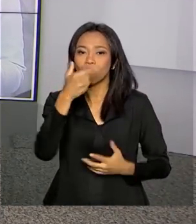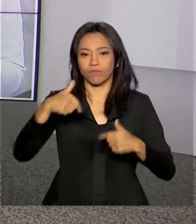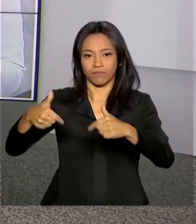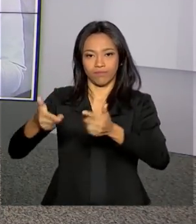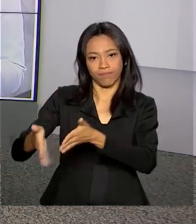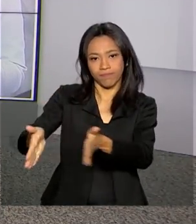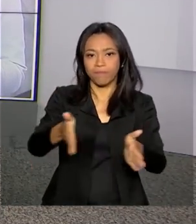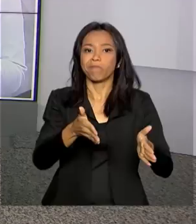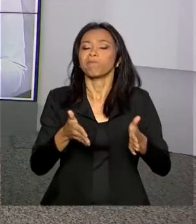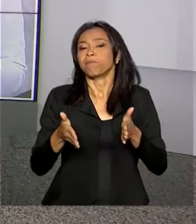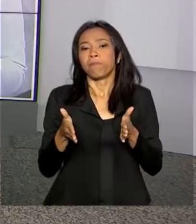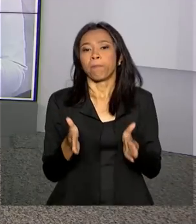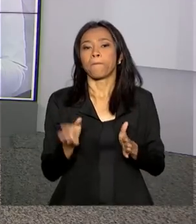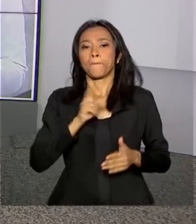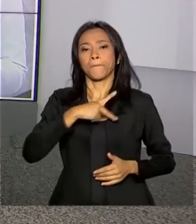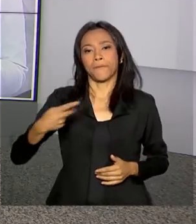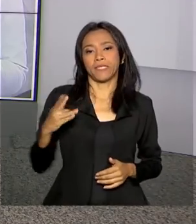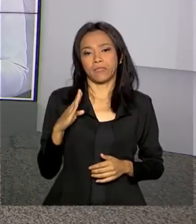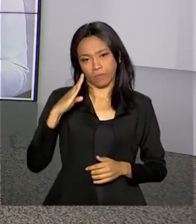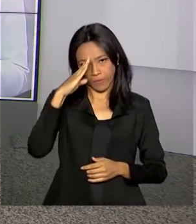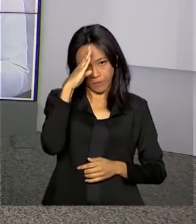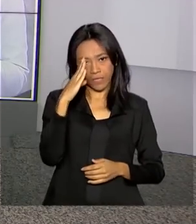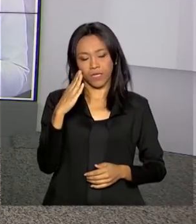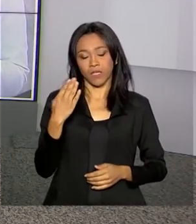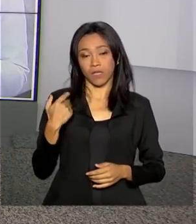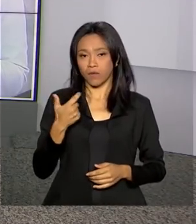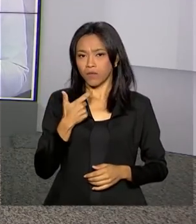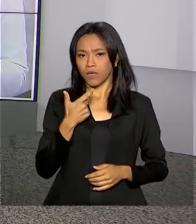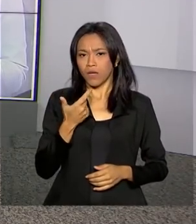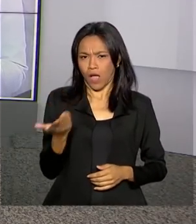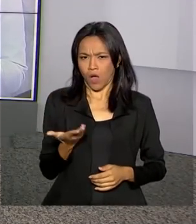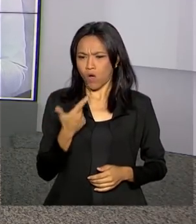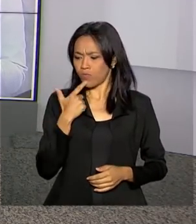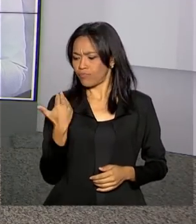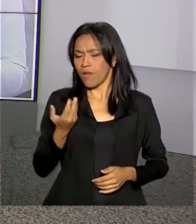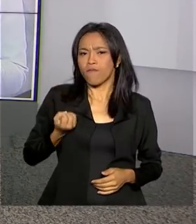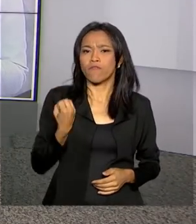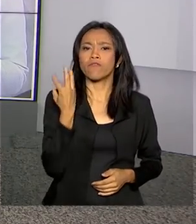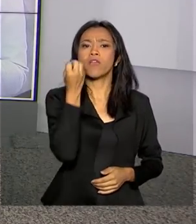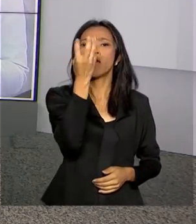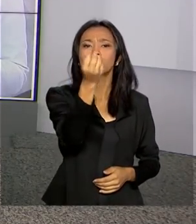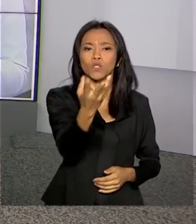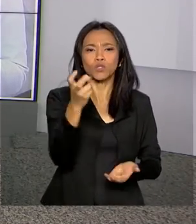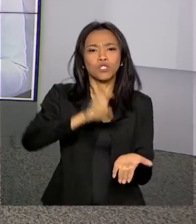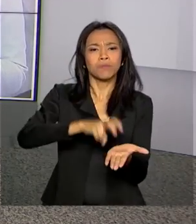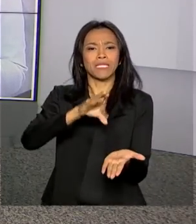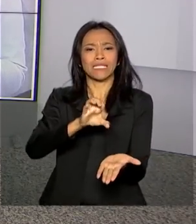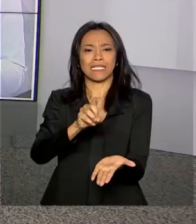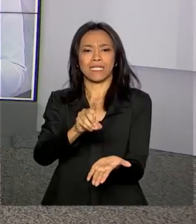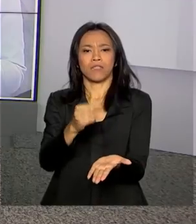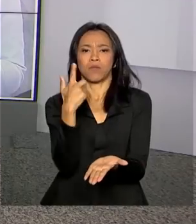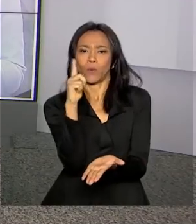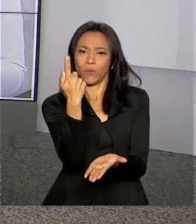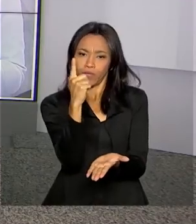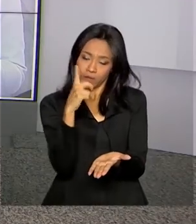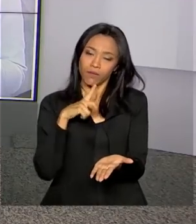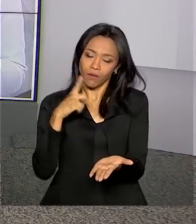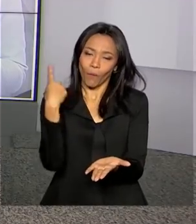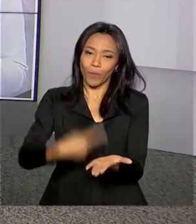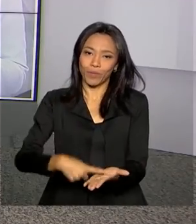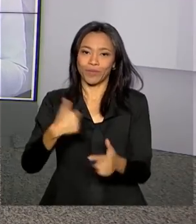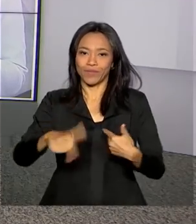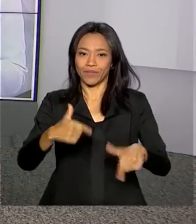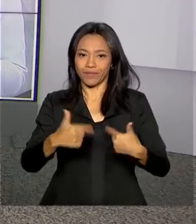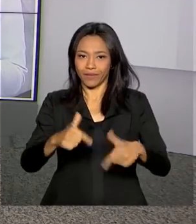para você. O presidente Jair Bolsonaro viajou agora cedo para Goiânia, onde cumpre a agenda de trabalho. A repórter Gabriela